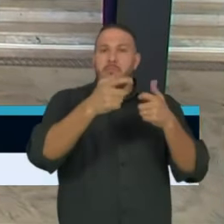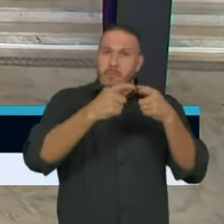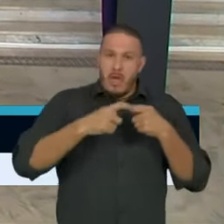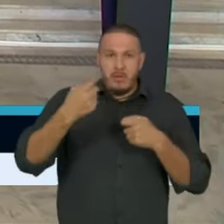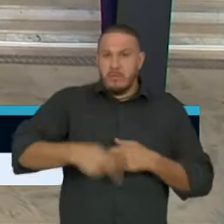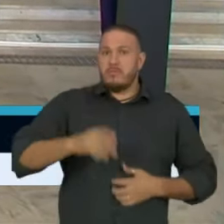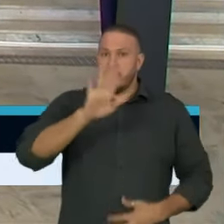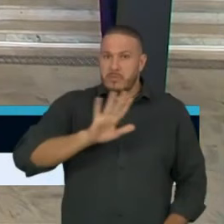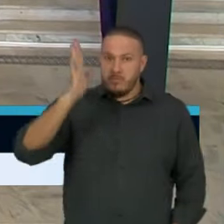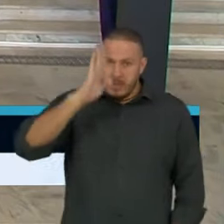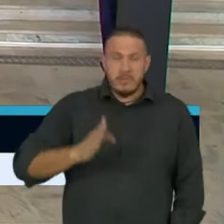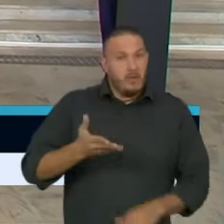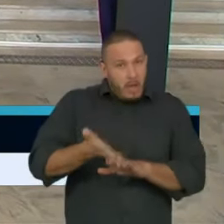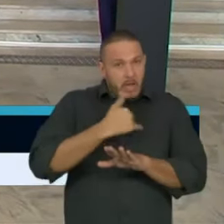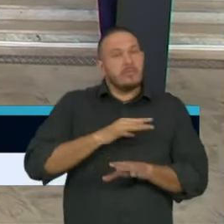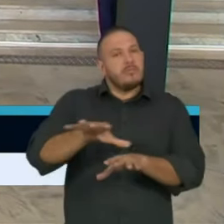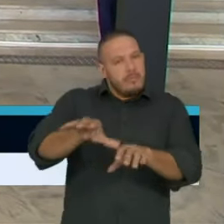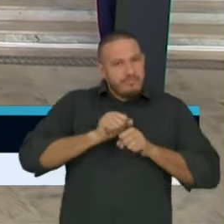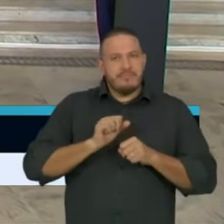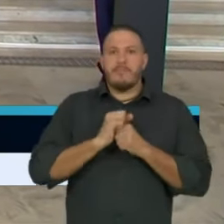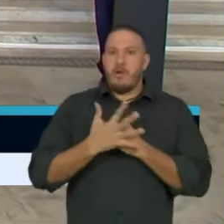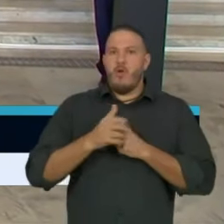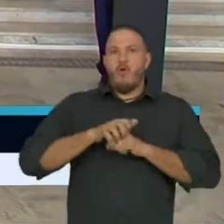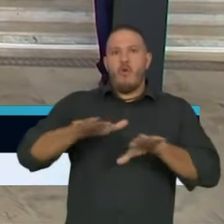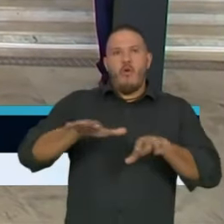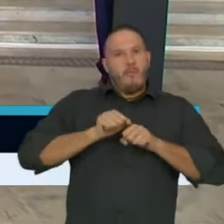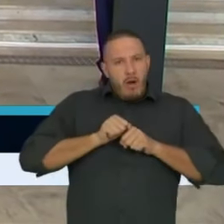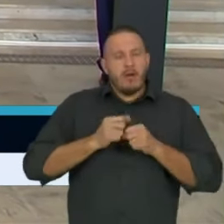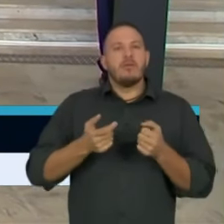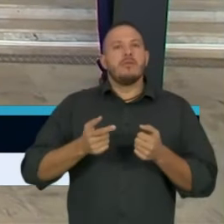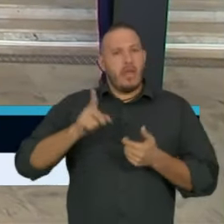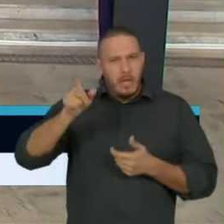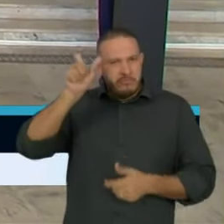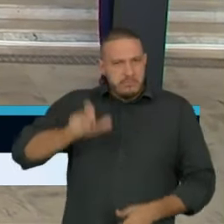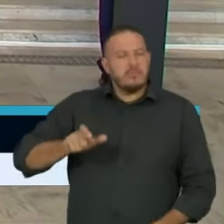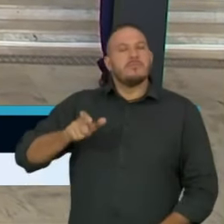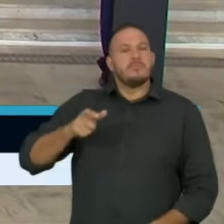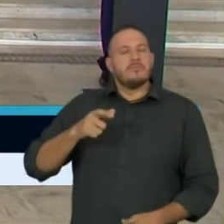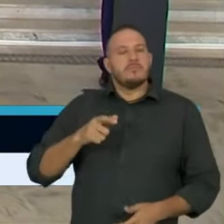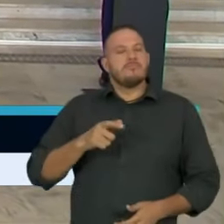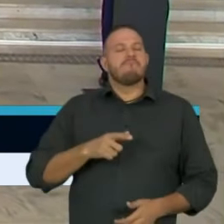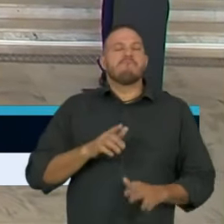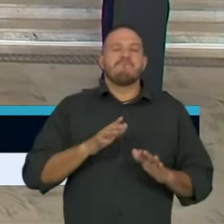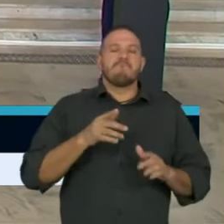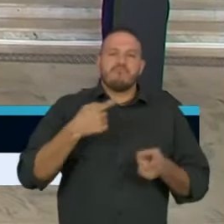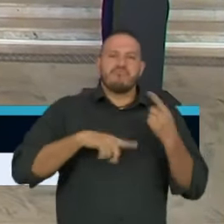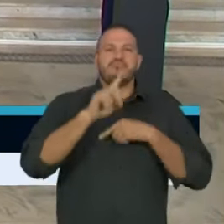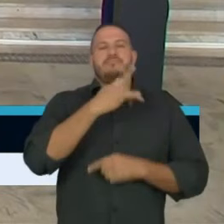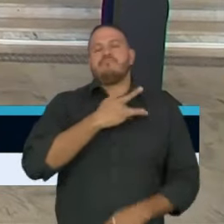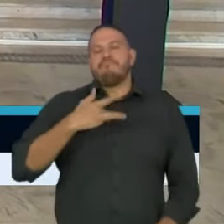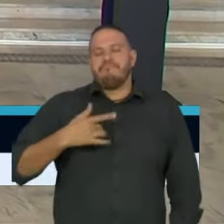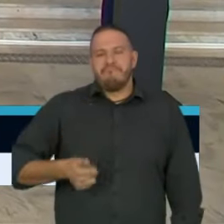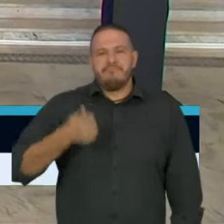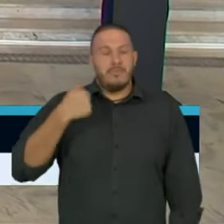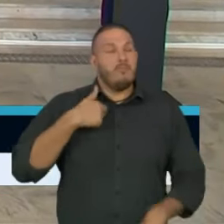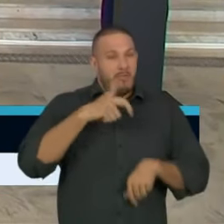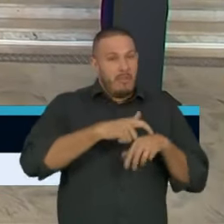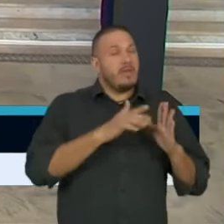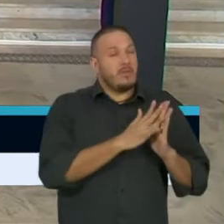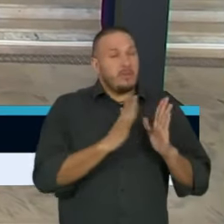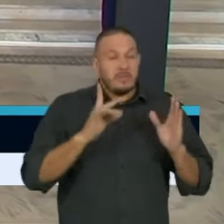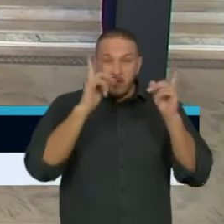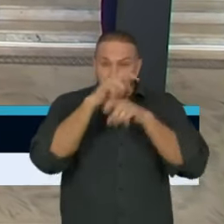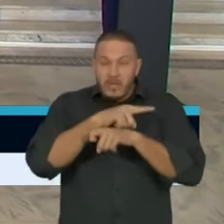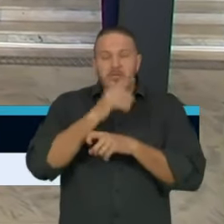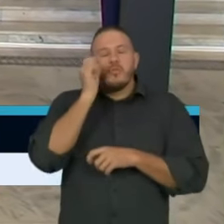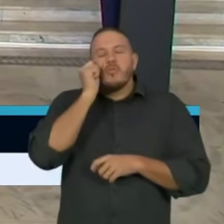sofreu com o coronavírus, e conforme ele mesmo testemunhou a Bruno. Na fase mais aguda, dormiu